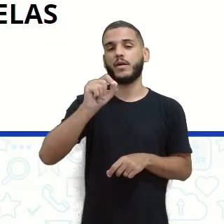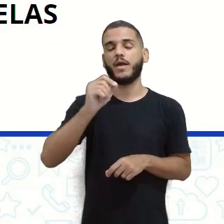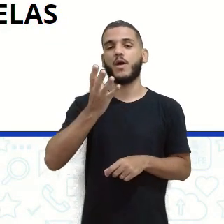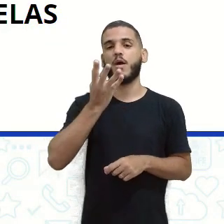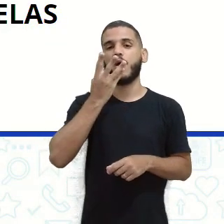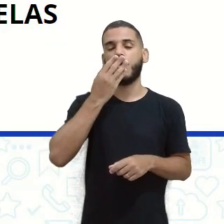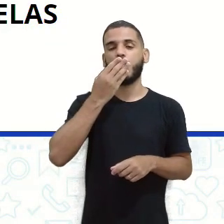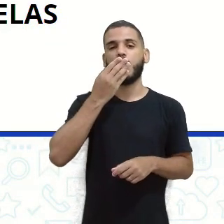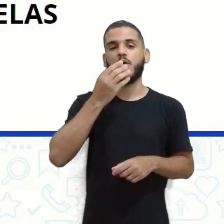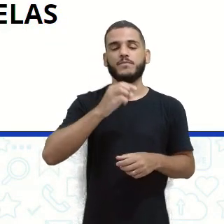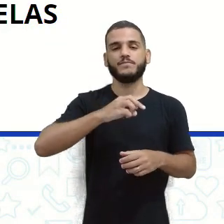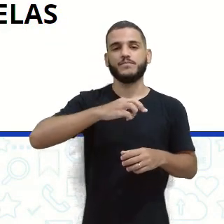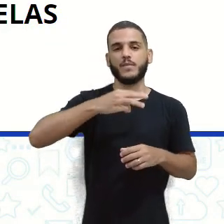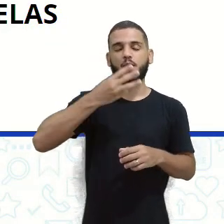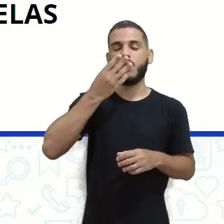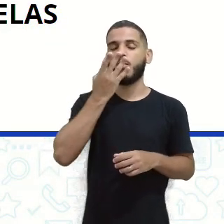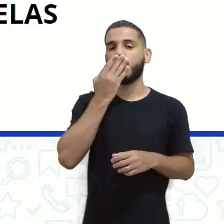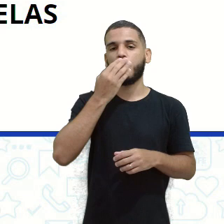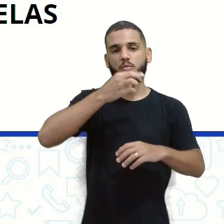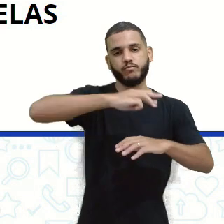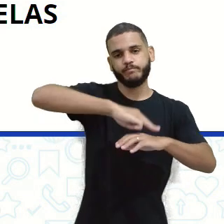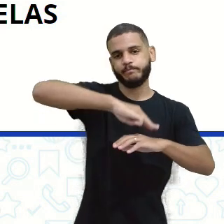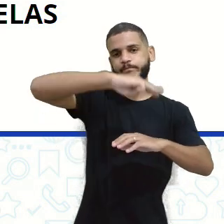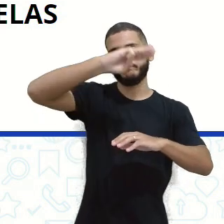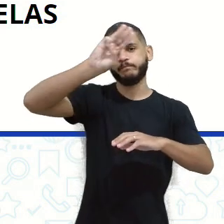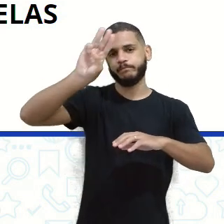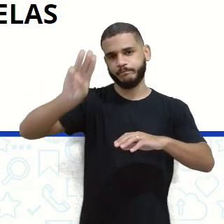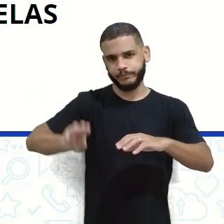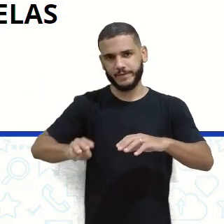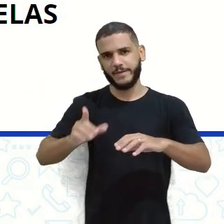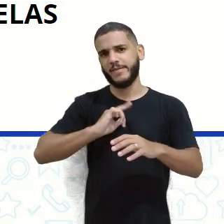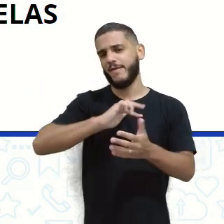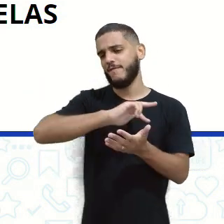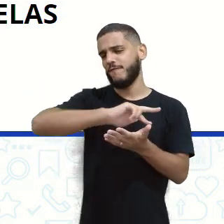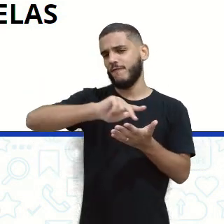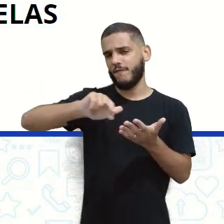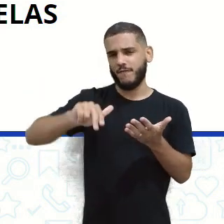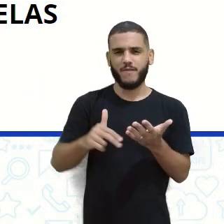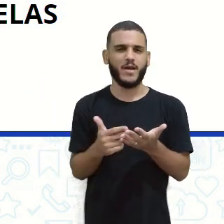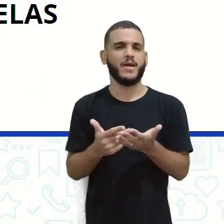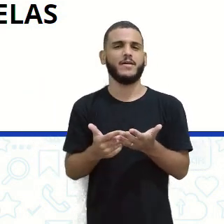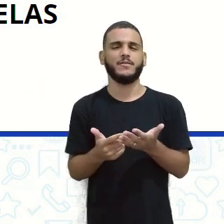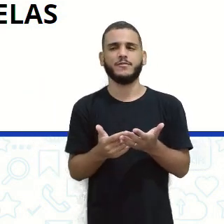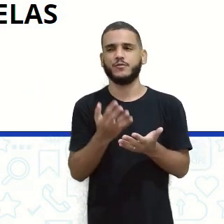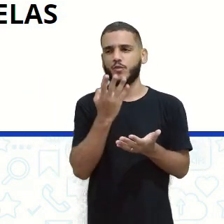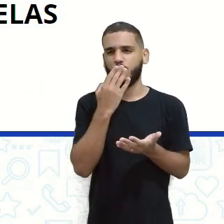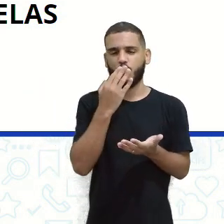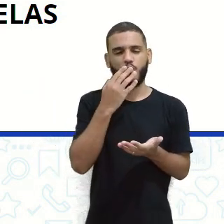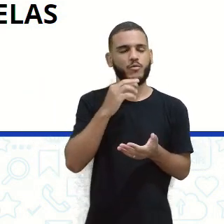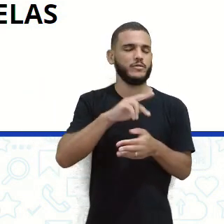sete cores. Mas, na verdade, cada corzinha dessa tem várias cores ali, né, vários tons, né, subtons, a gente pode falar assim,